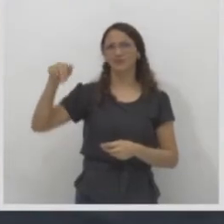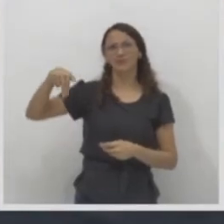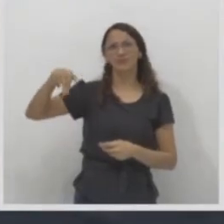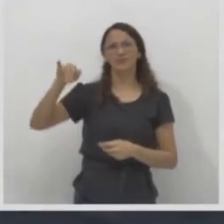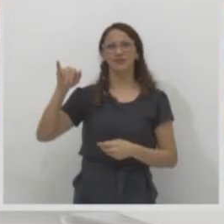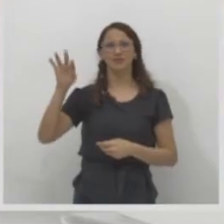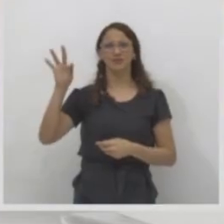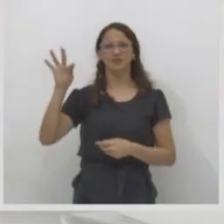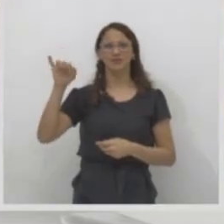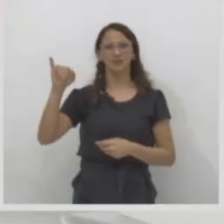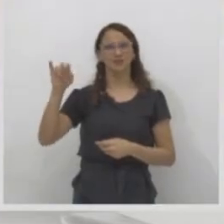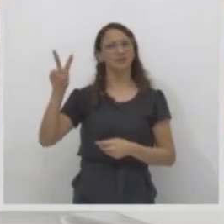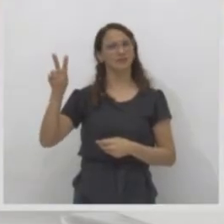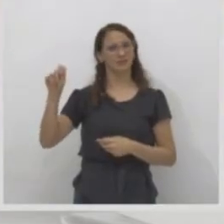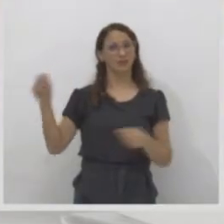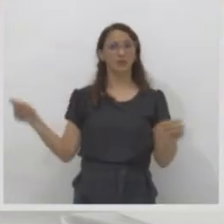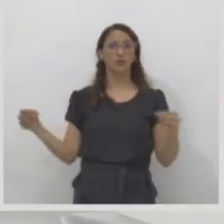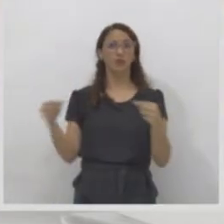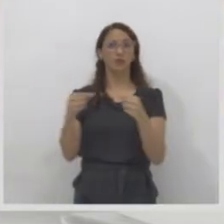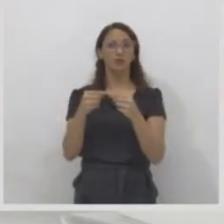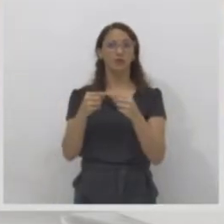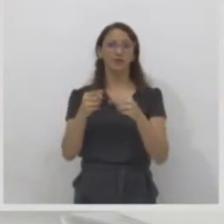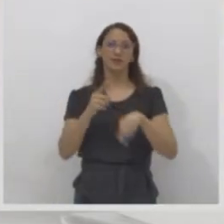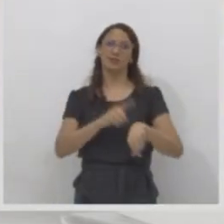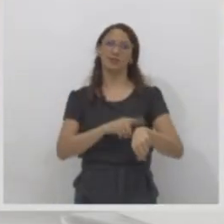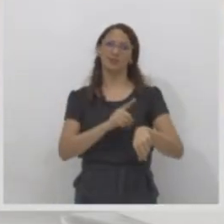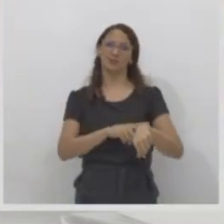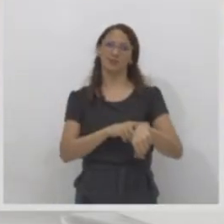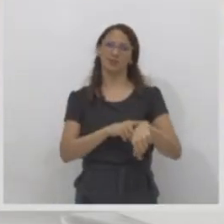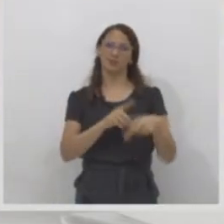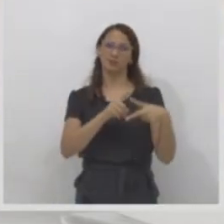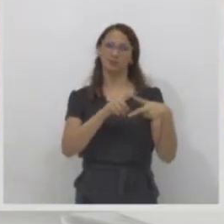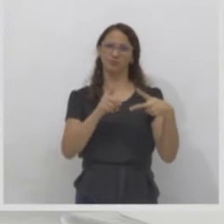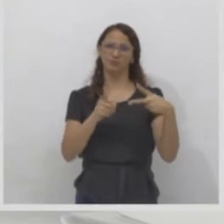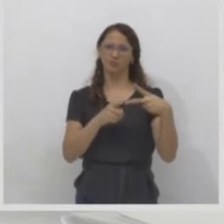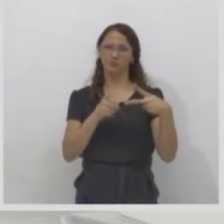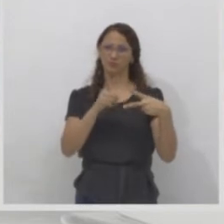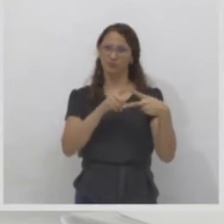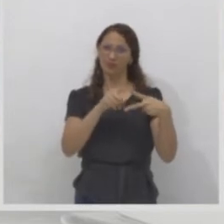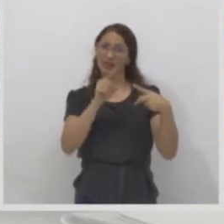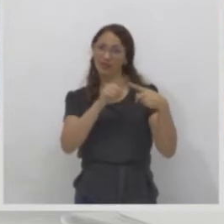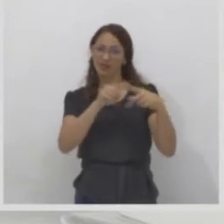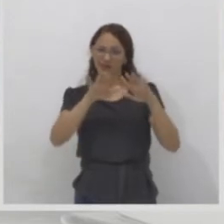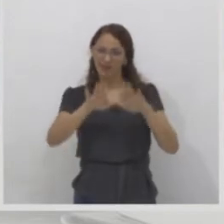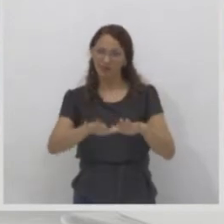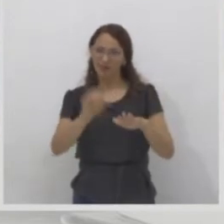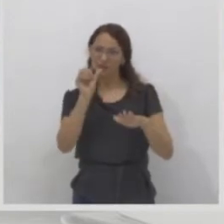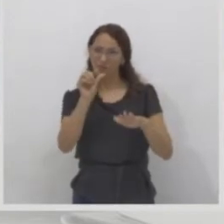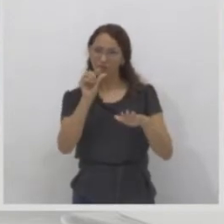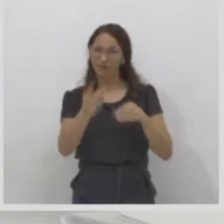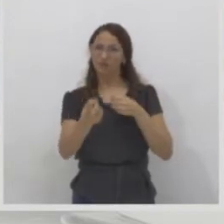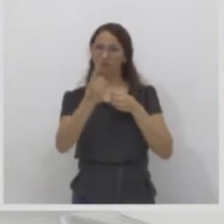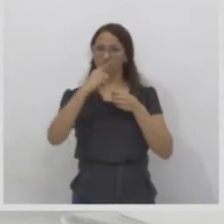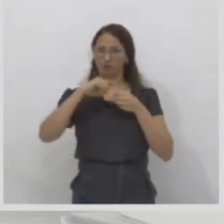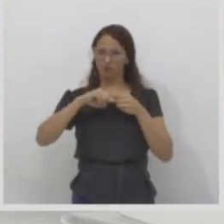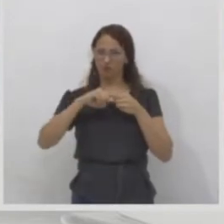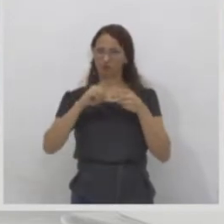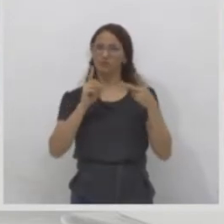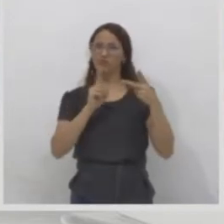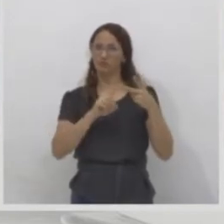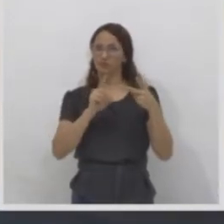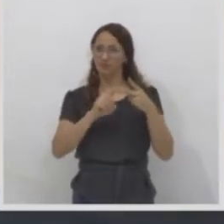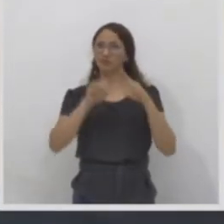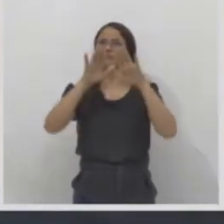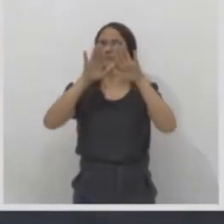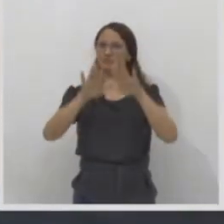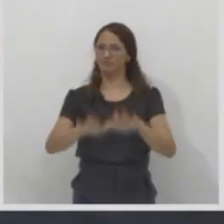Migração temporária ou migração definitiva. Tudo bem? Tudo tranquilo? Lembra daquele